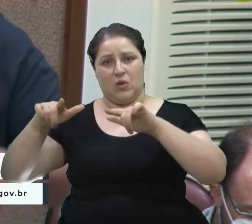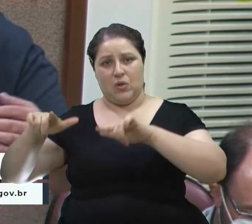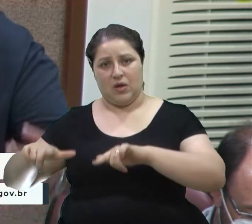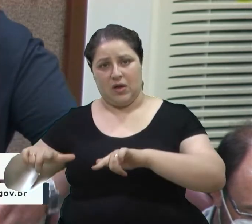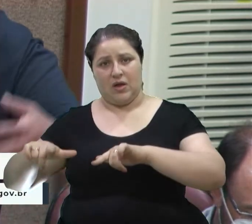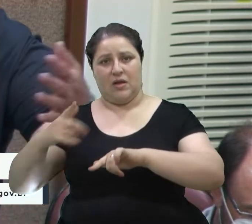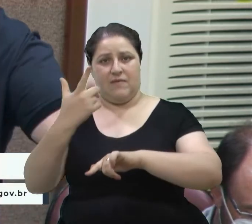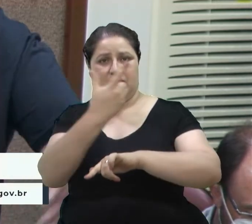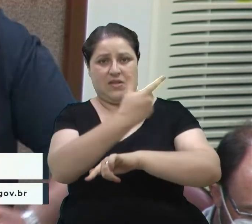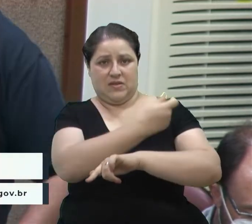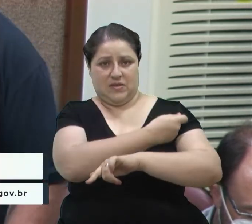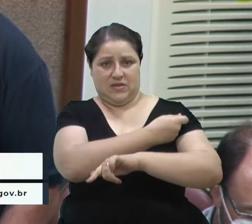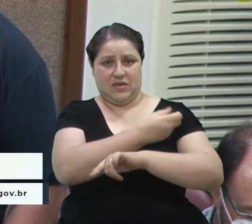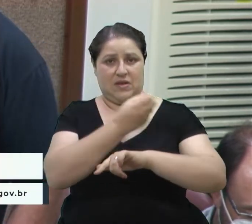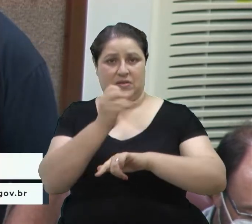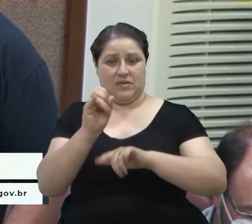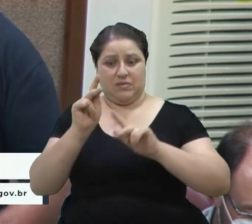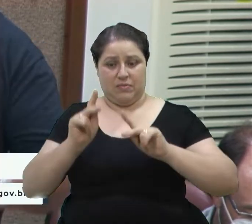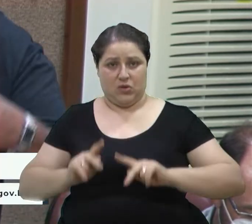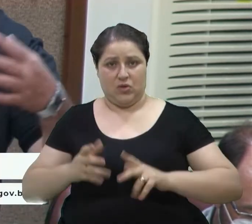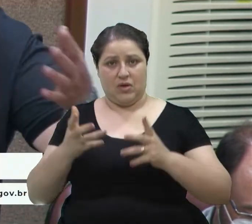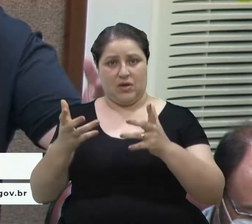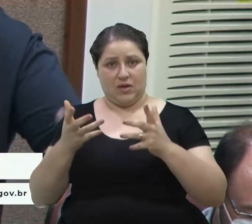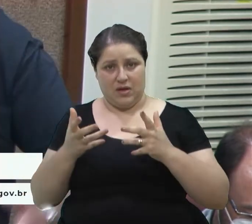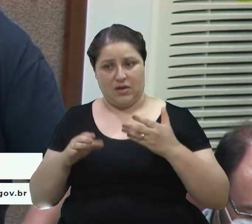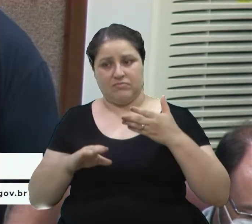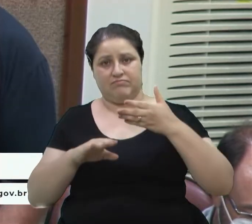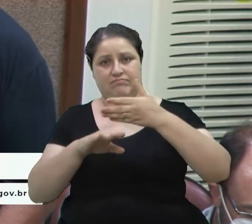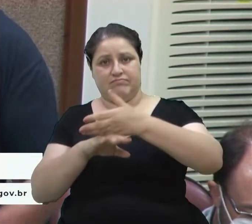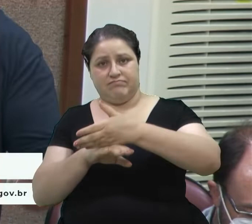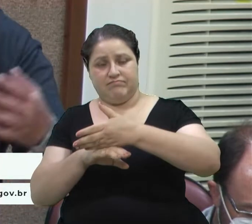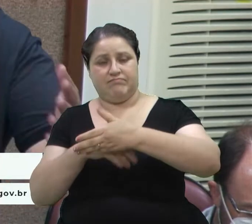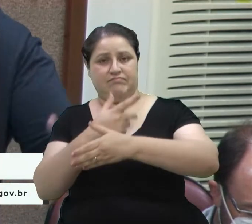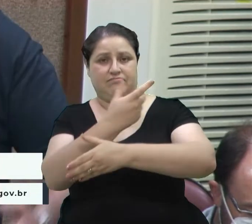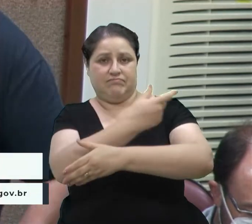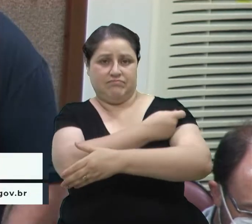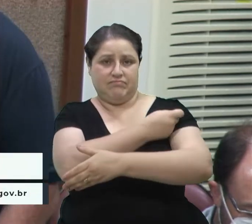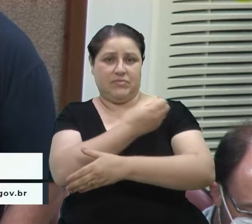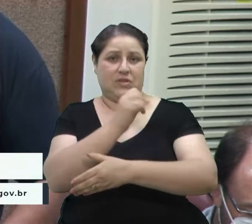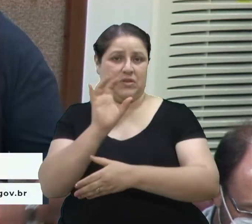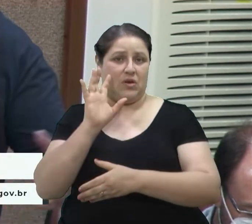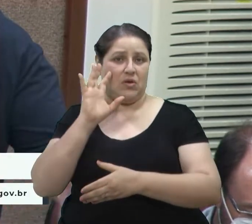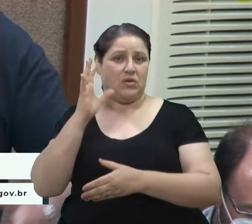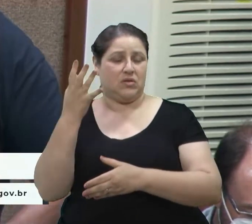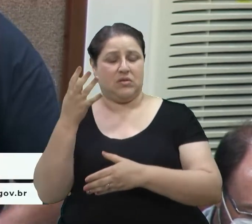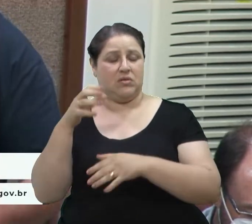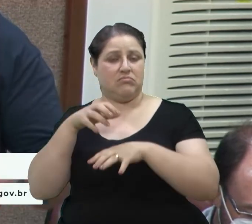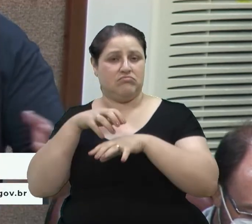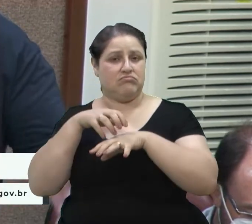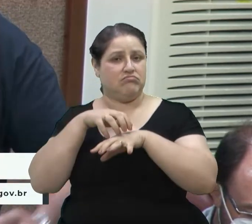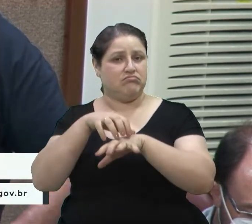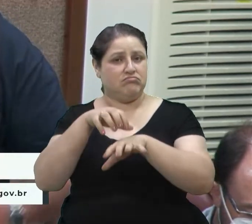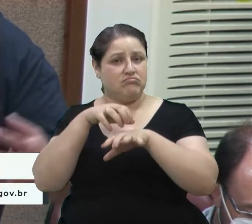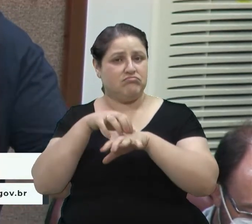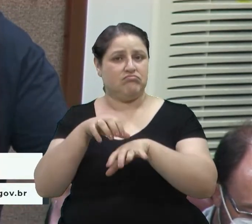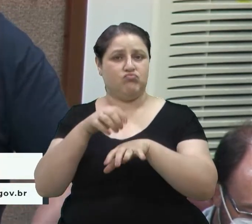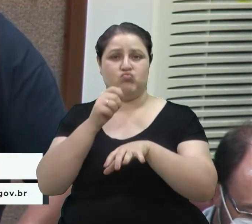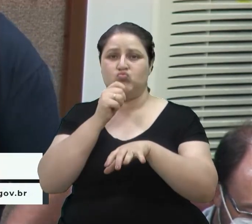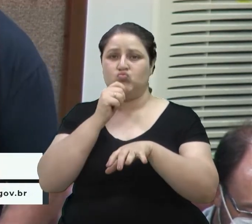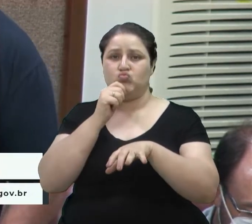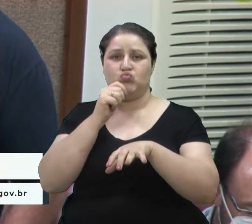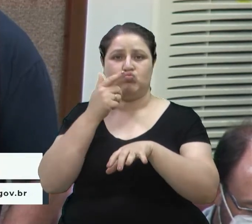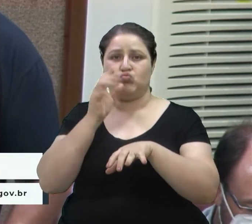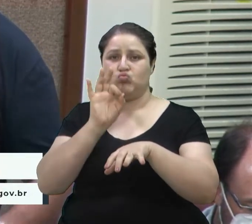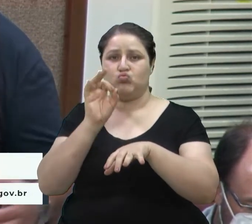As pessoas que quiserem se vacinar, que virem, por porventura, estiverem numa excursão, ó, eu não me vacinei, eu quero entrar